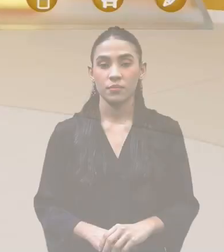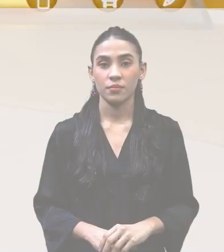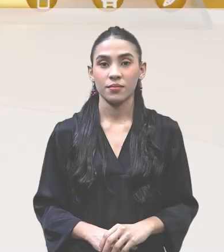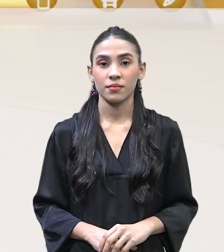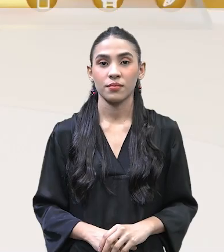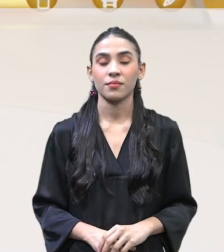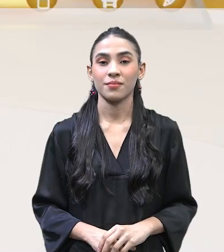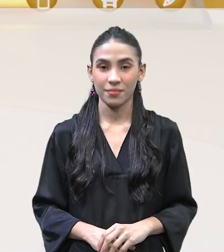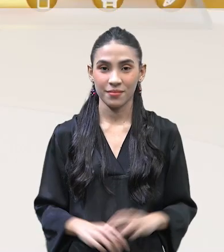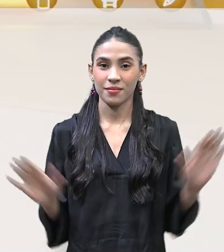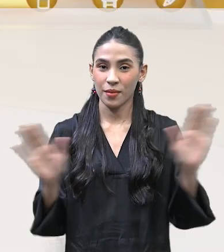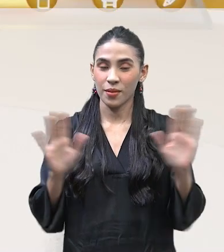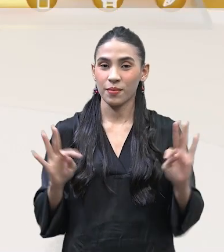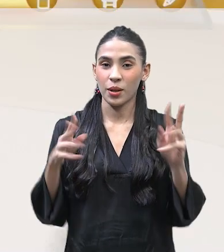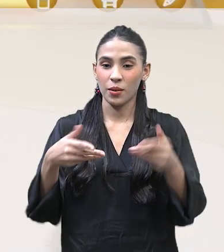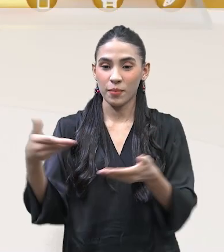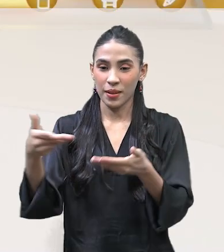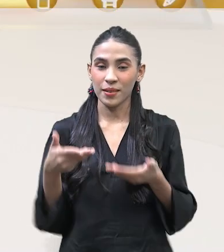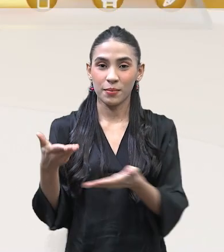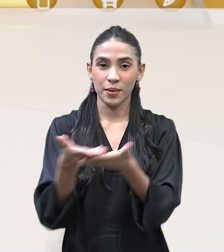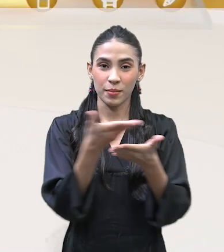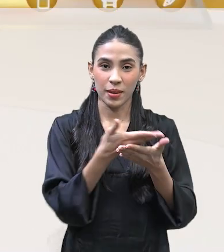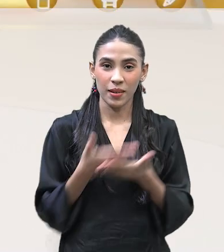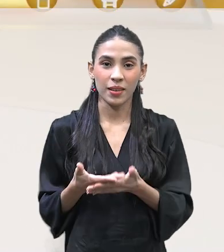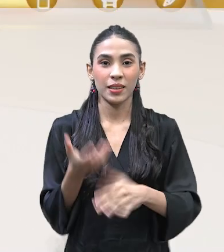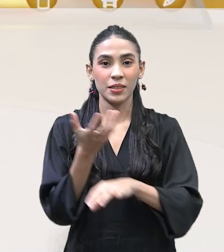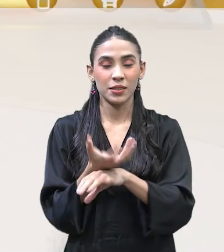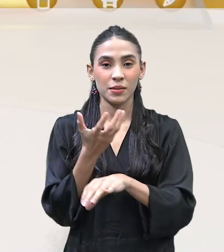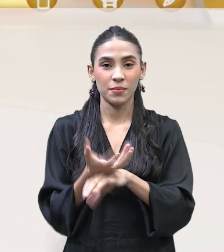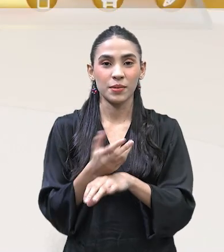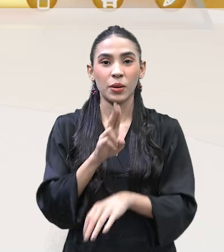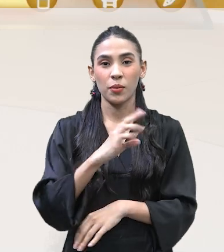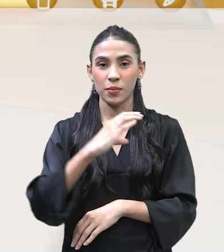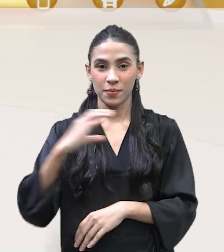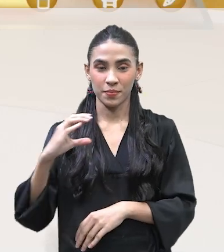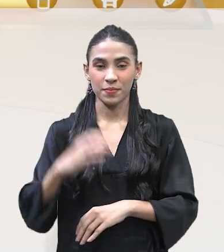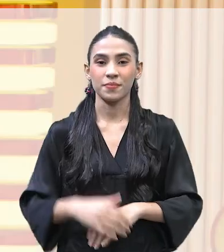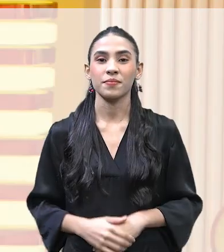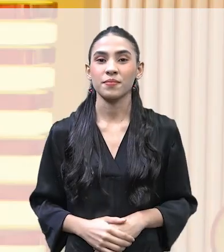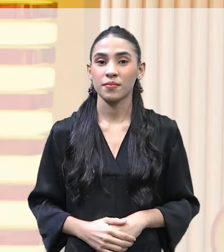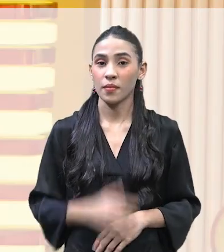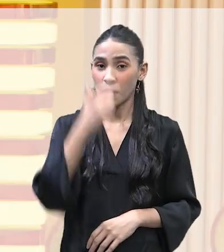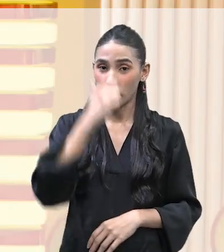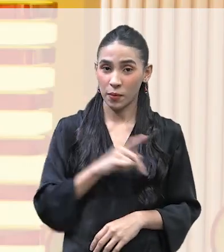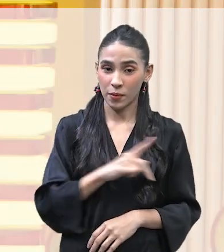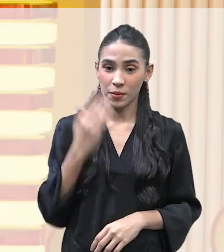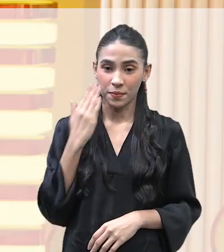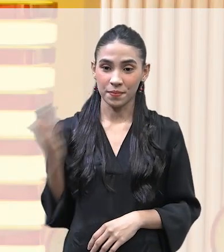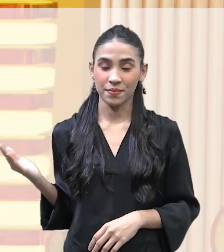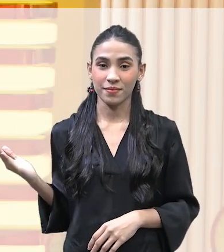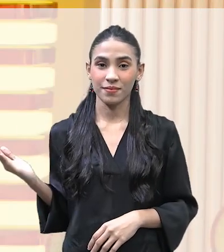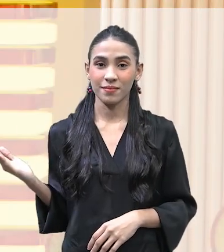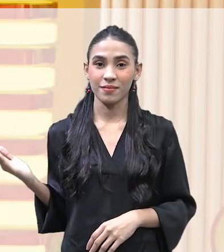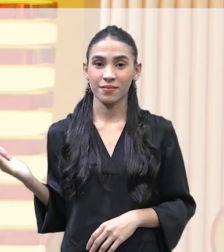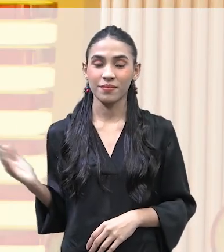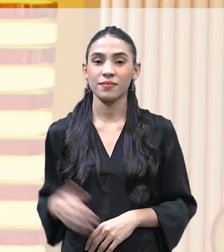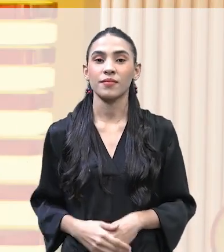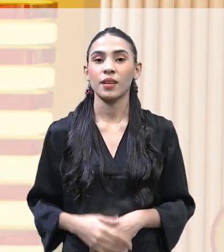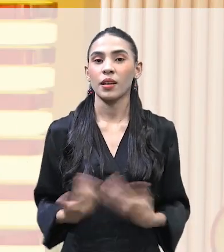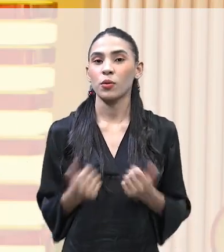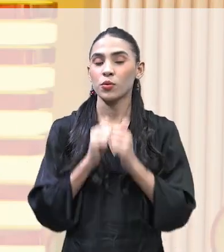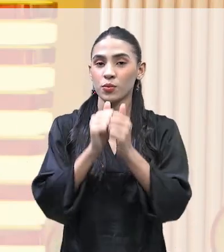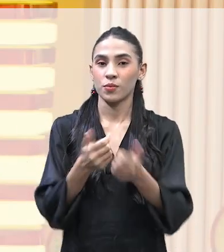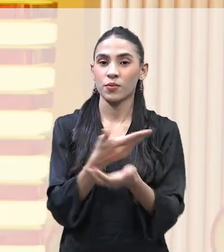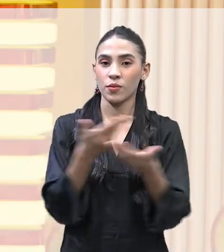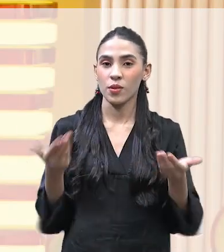Olá, sejam todos bem-vindos para mais uma aula da Unidade Curricular de Aprofundamento. Eu sou a professora Lúcia Santos e vou estar